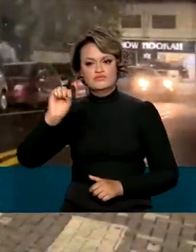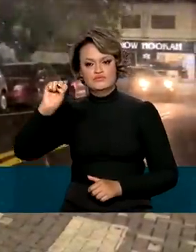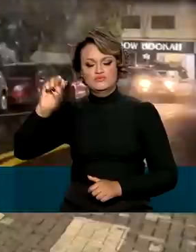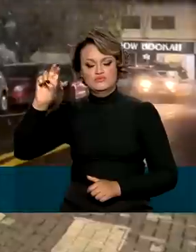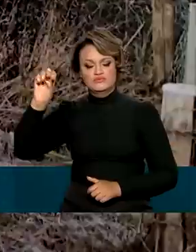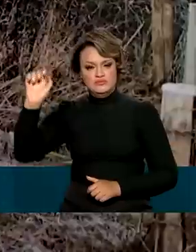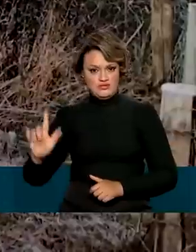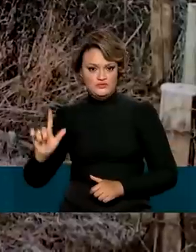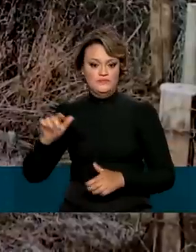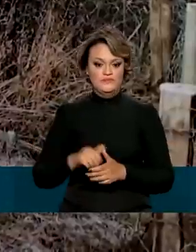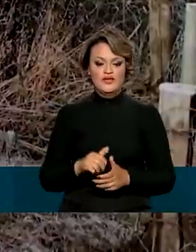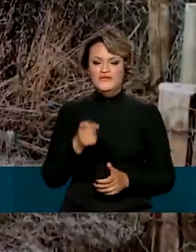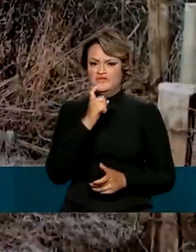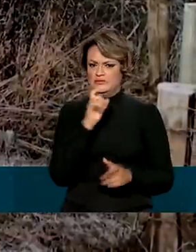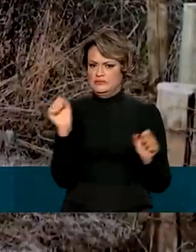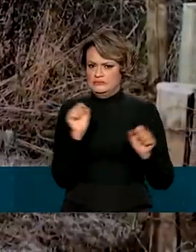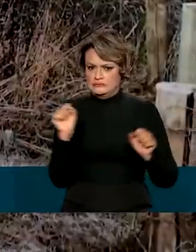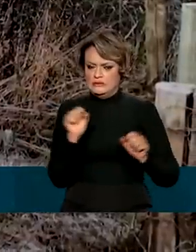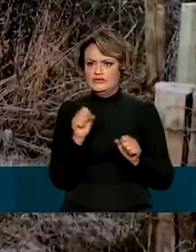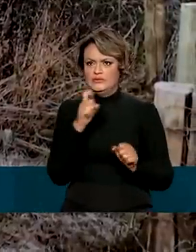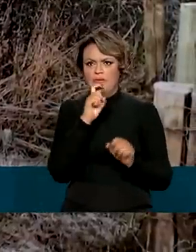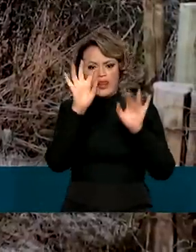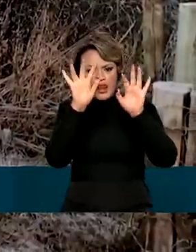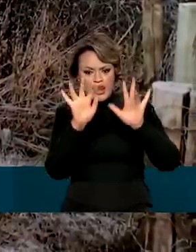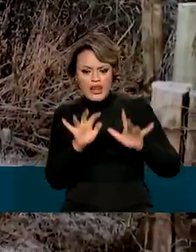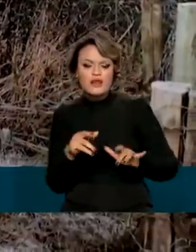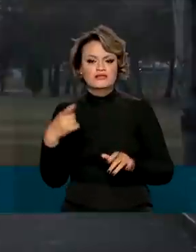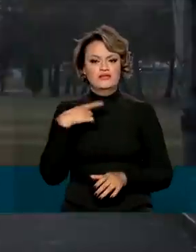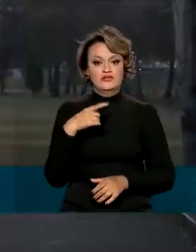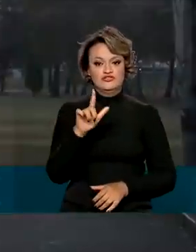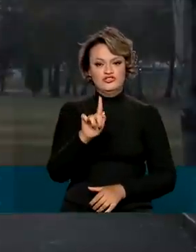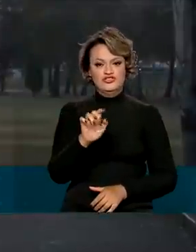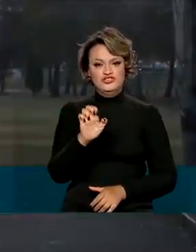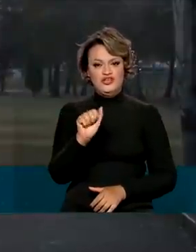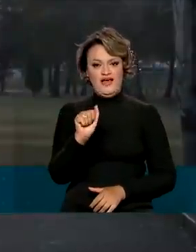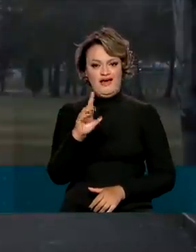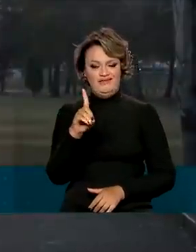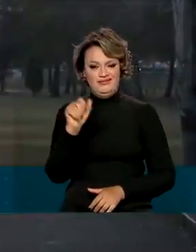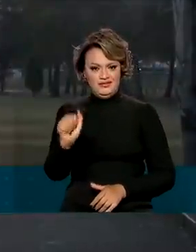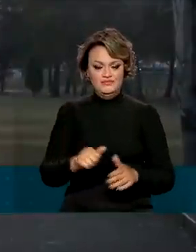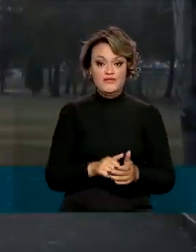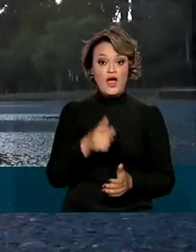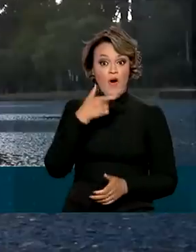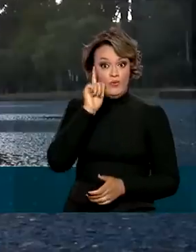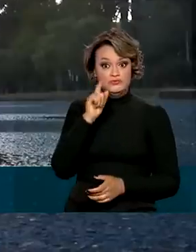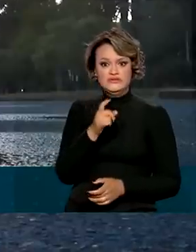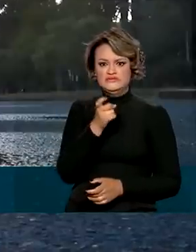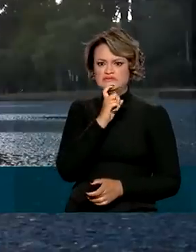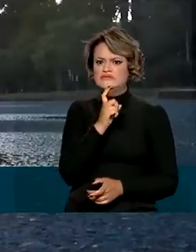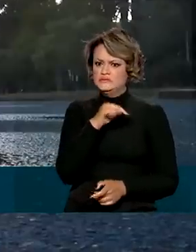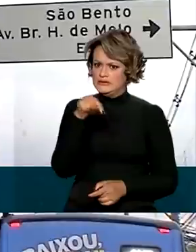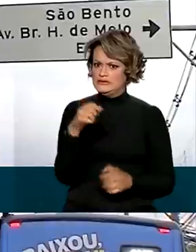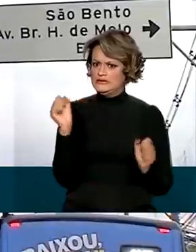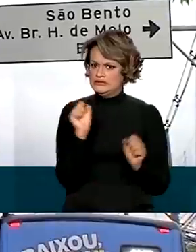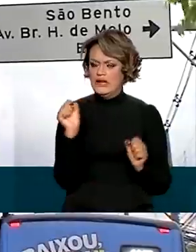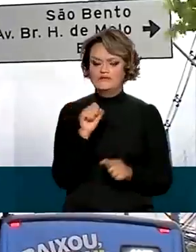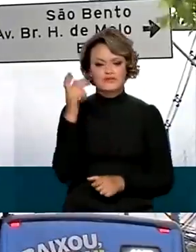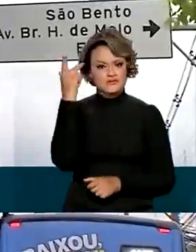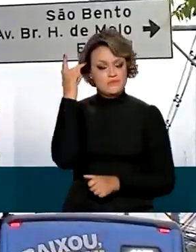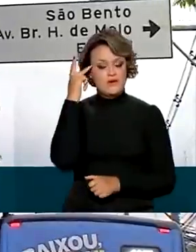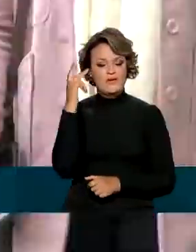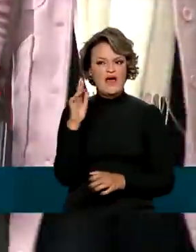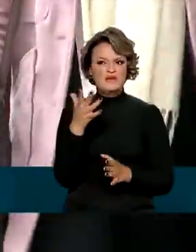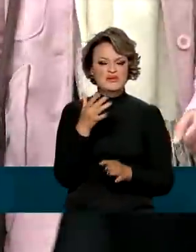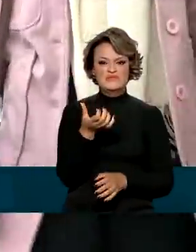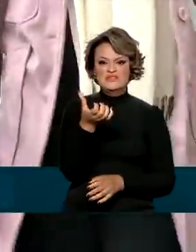Também frio e tenso e geadas nos próximos dias. Ontem já fez muito frio aqui em São Paulo. A mínima média foi